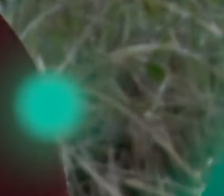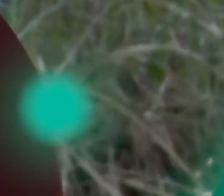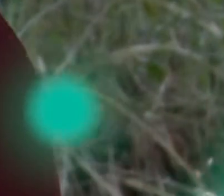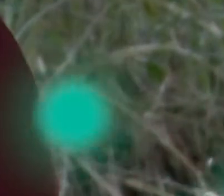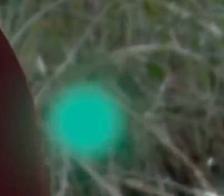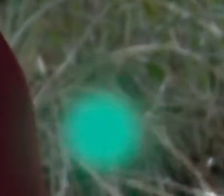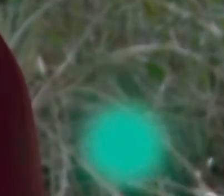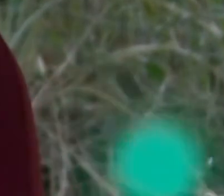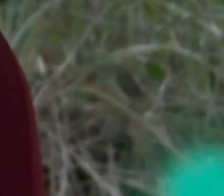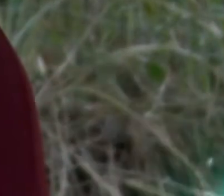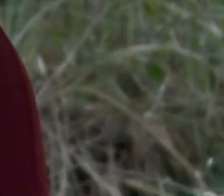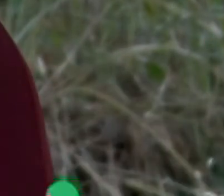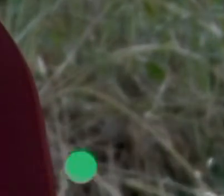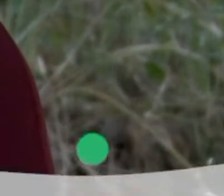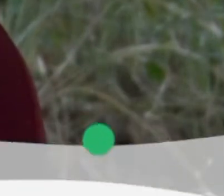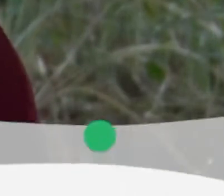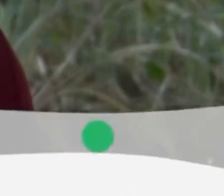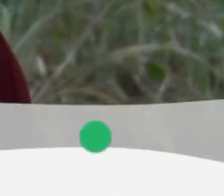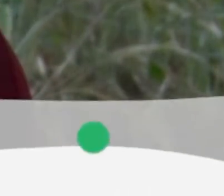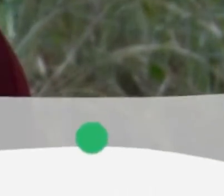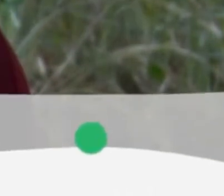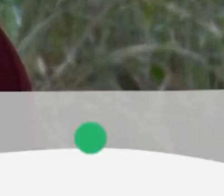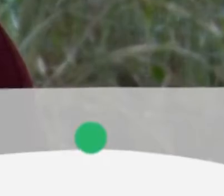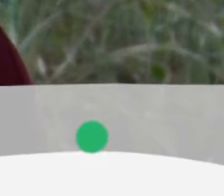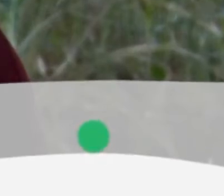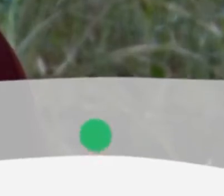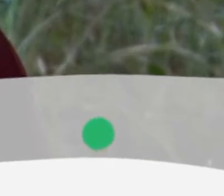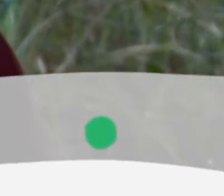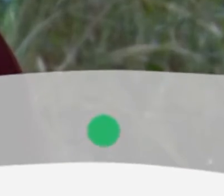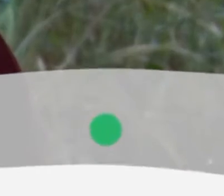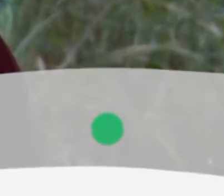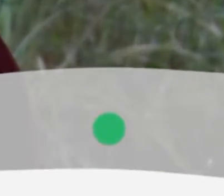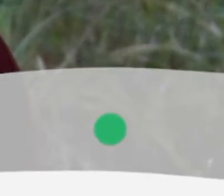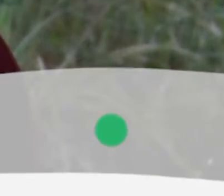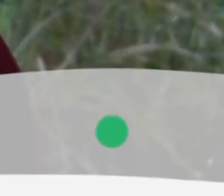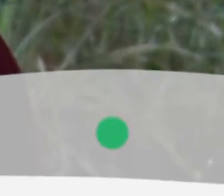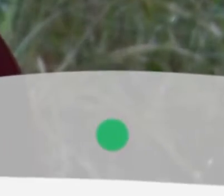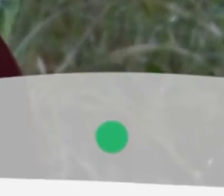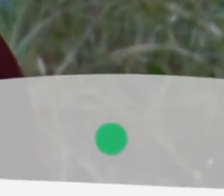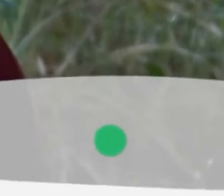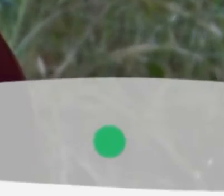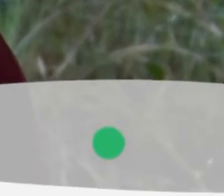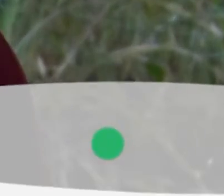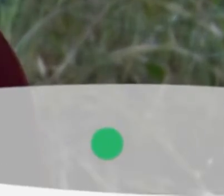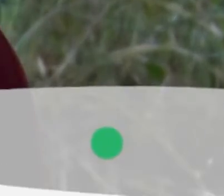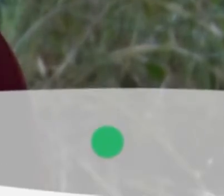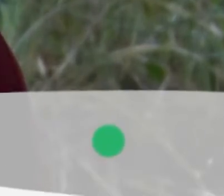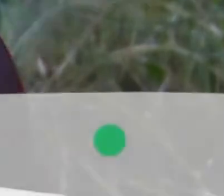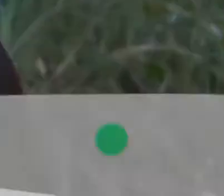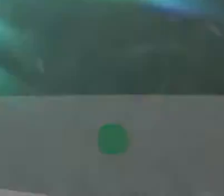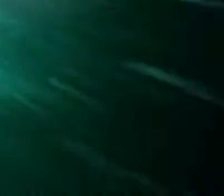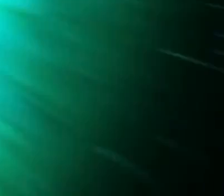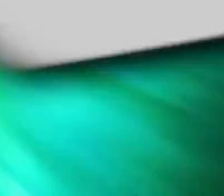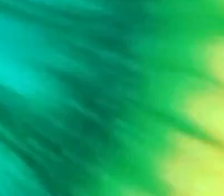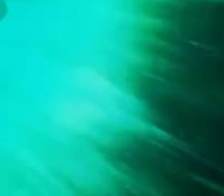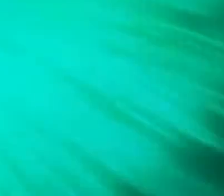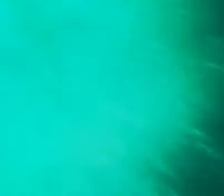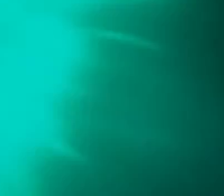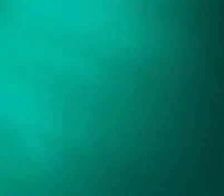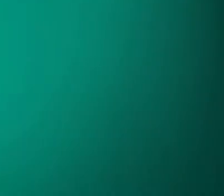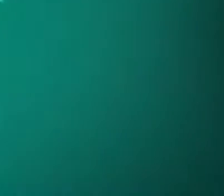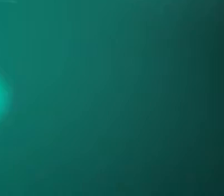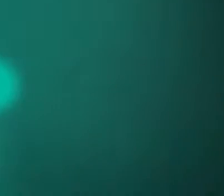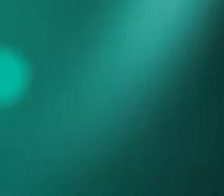ver ainda, um projeto promete melhorar o crescimento e resistência do feijão calpi no Maranhão. É neste sábado, no